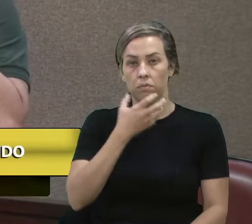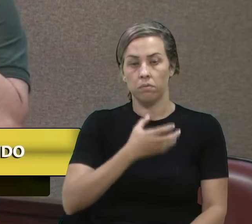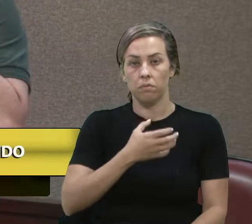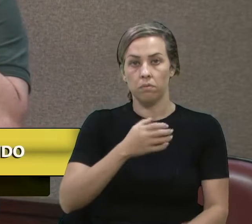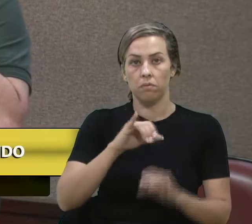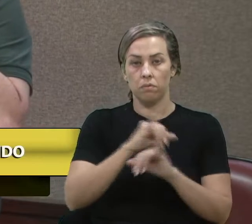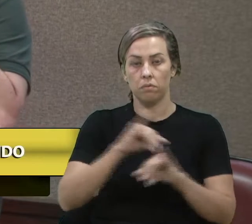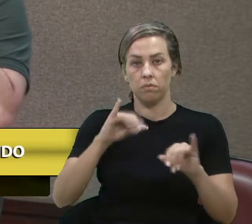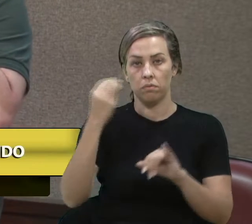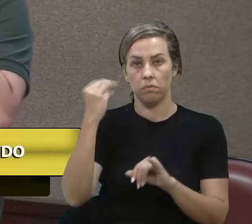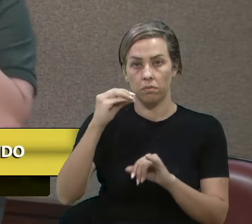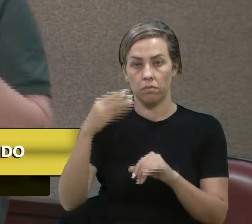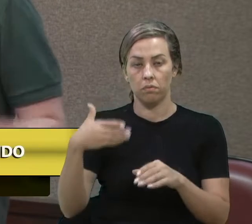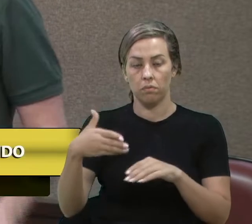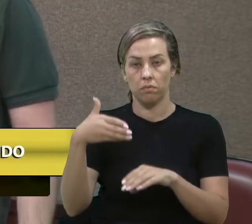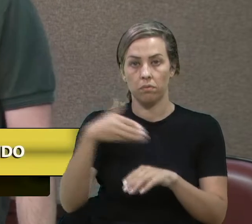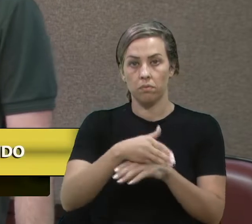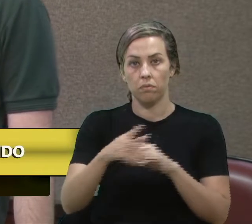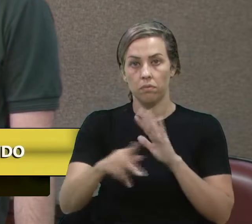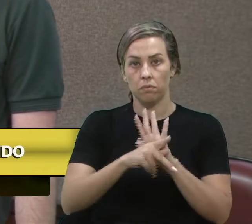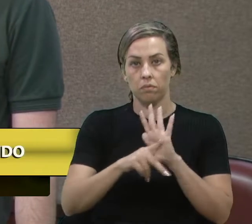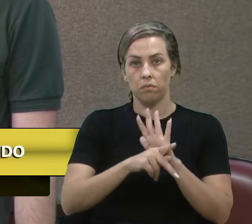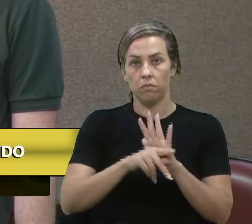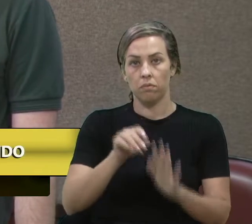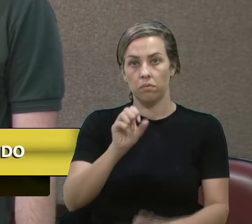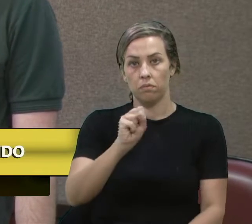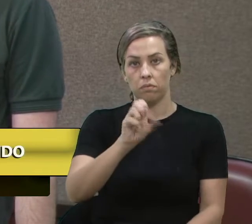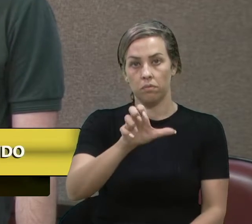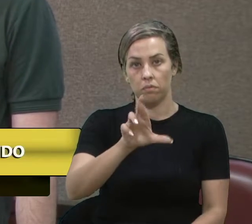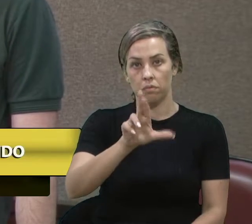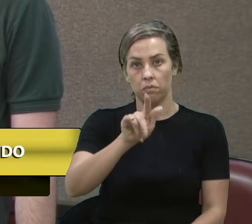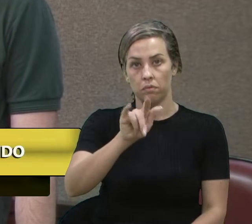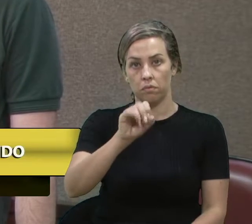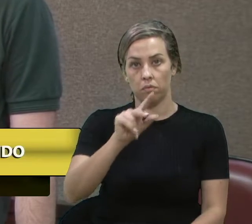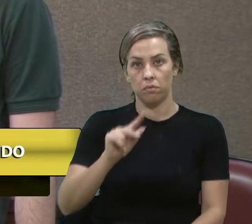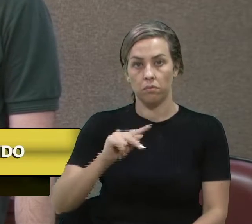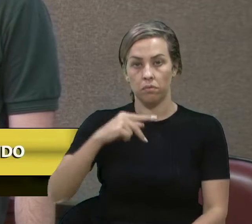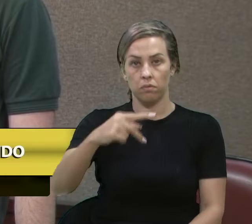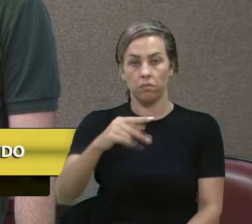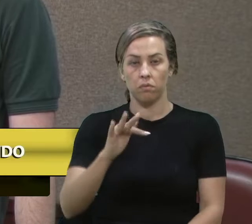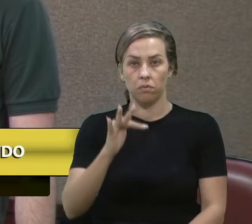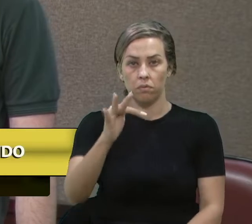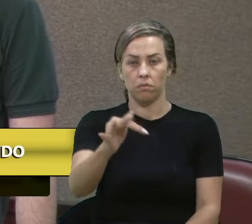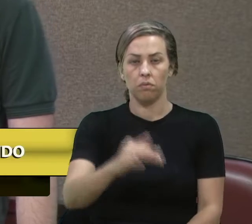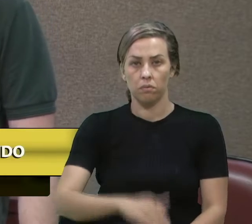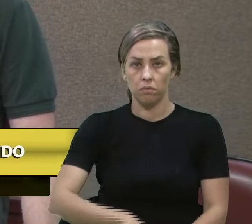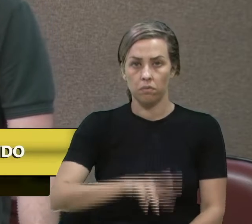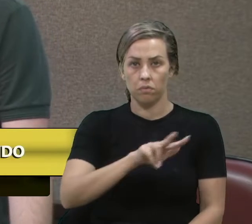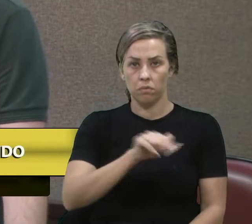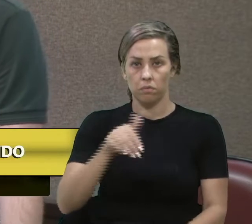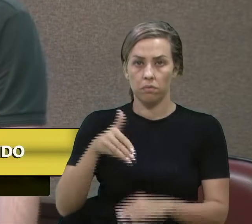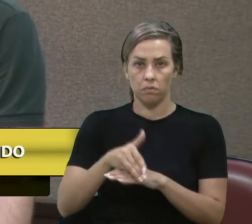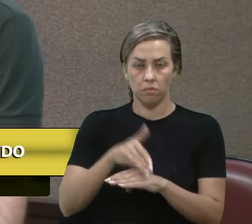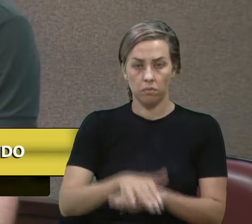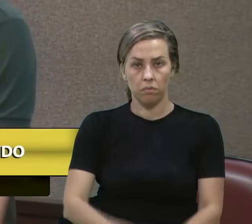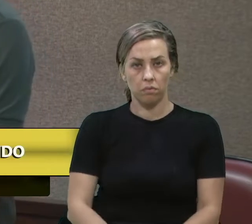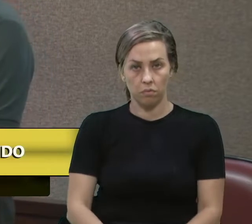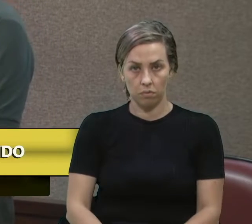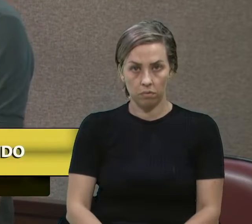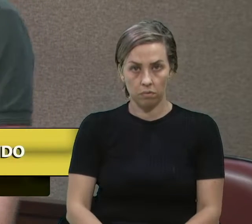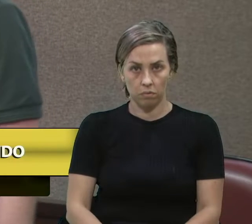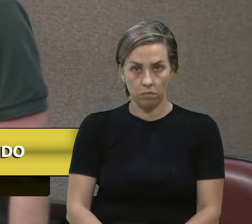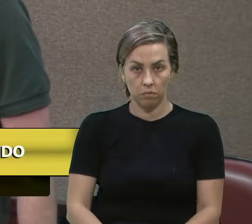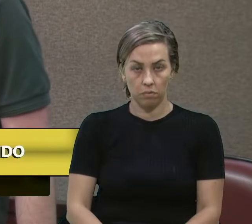cerimônia em Porto Alegre, onde o próprio juiz Sérgio Moro, futuro candidato à presidência da República, deve estar presente. Então, eu gostaria de